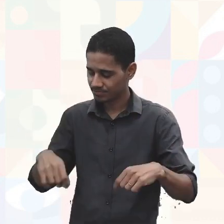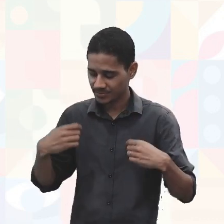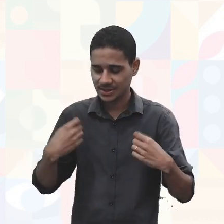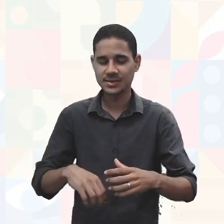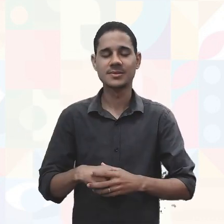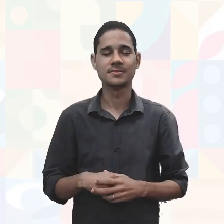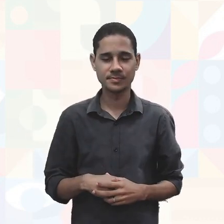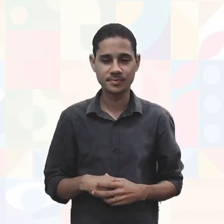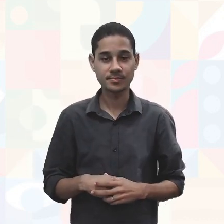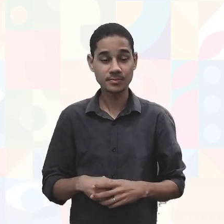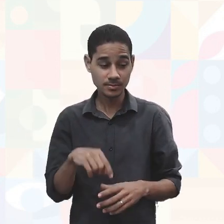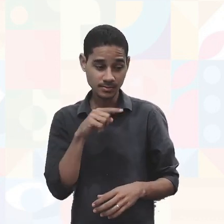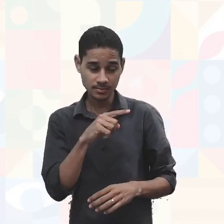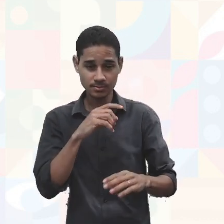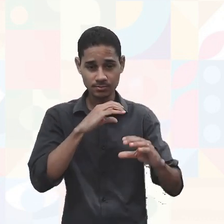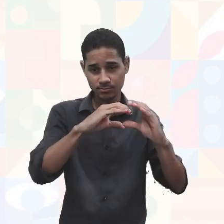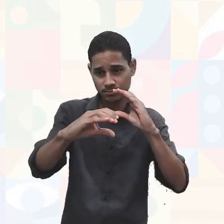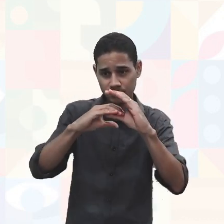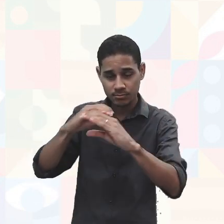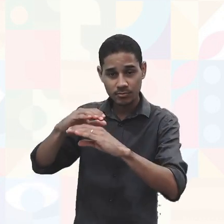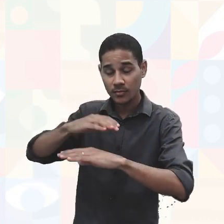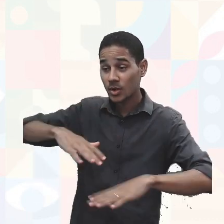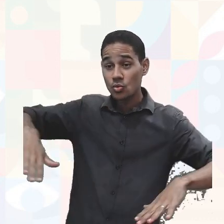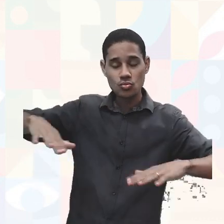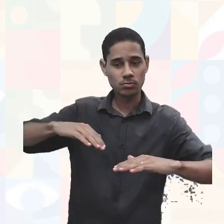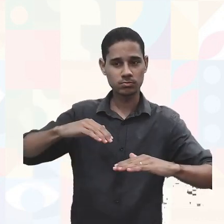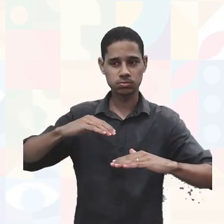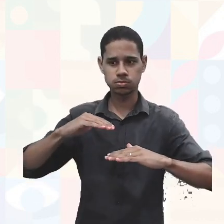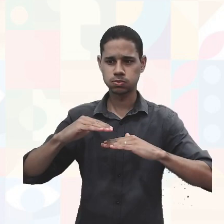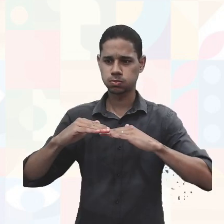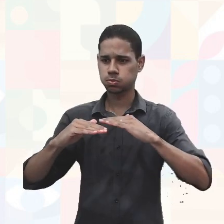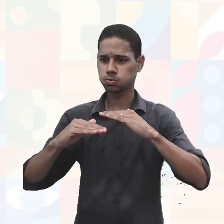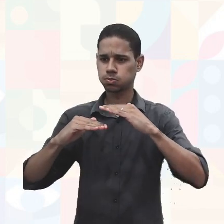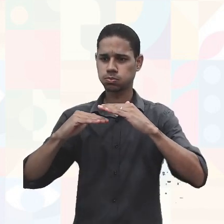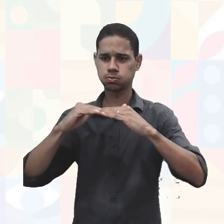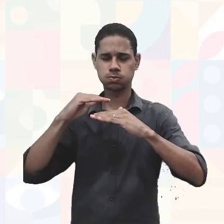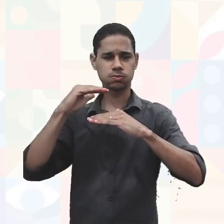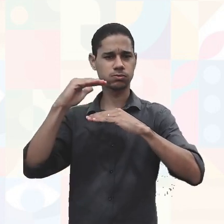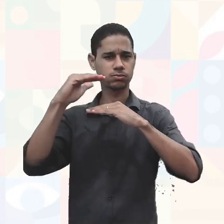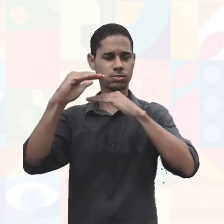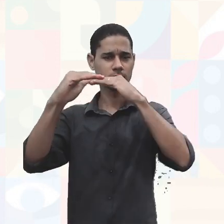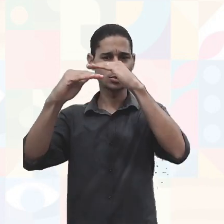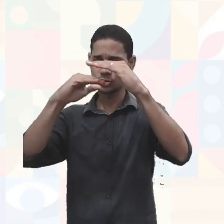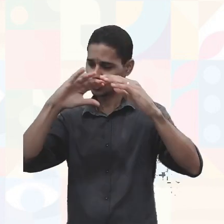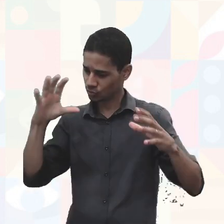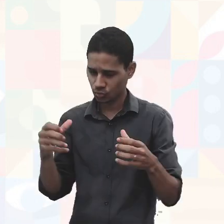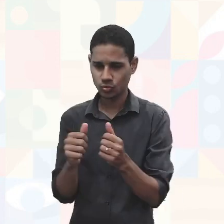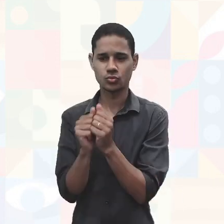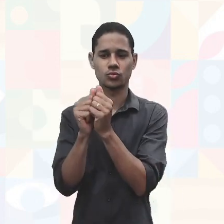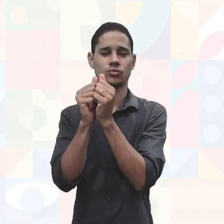assim toda a instituição vai desenvolver, vai crescer junto.